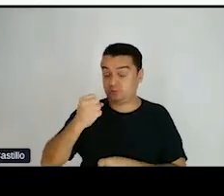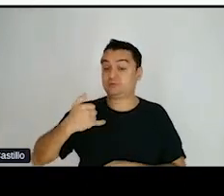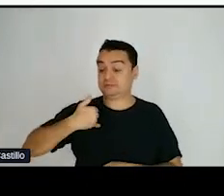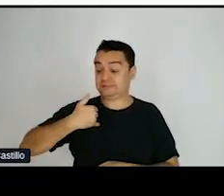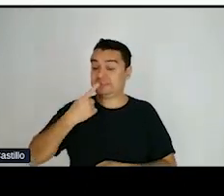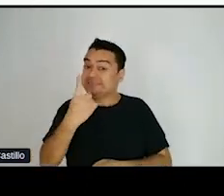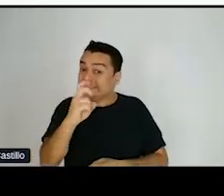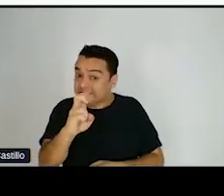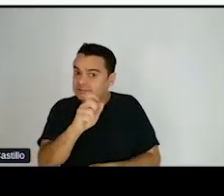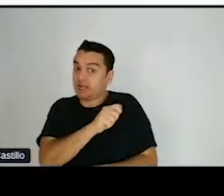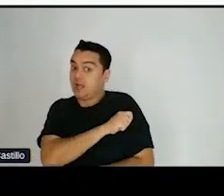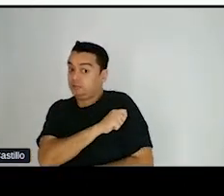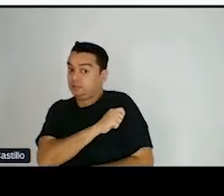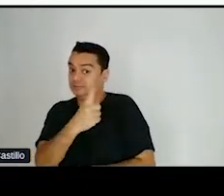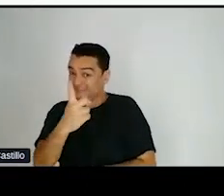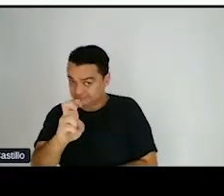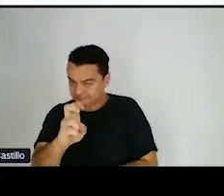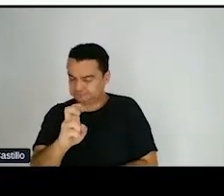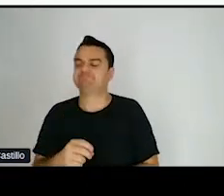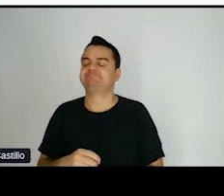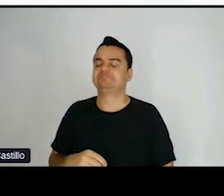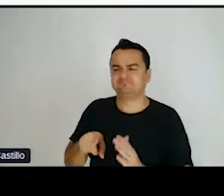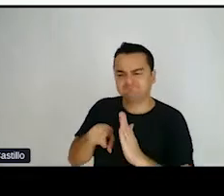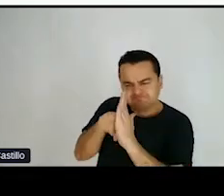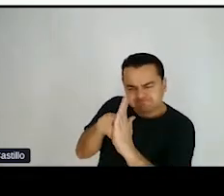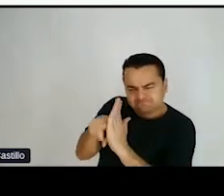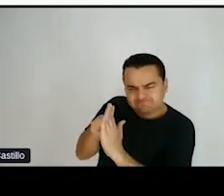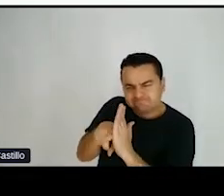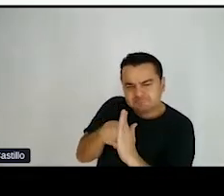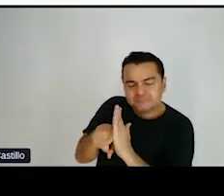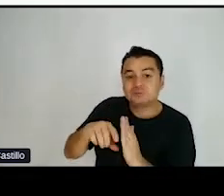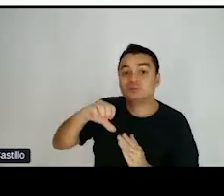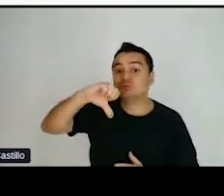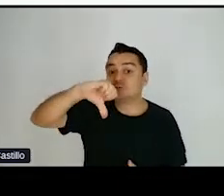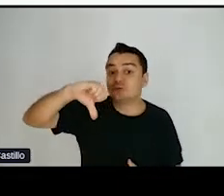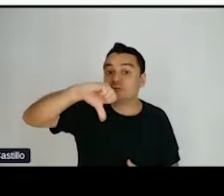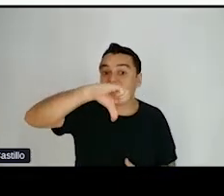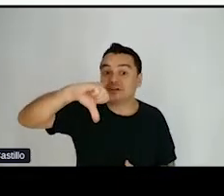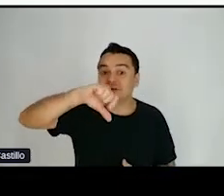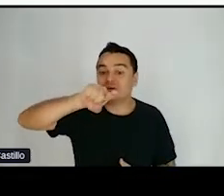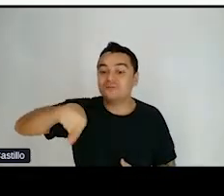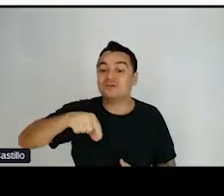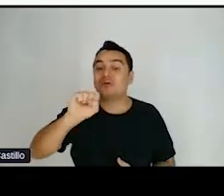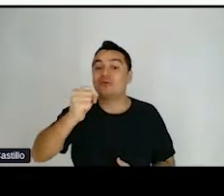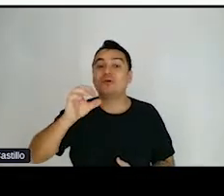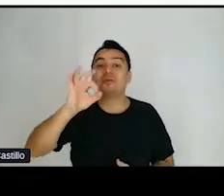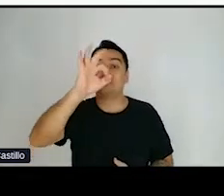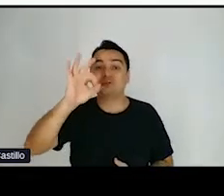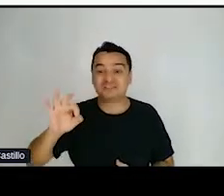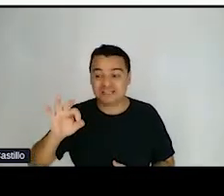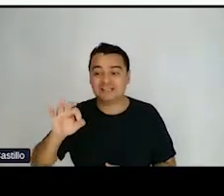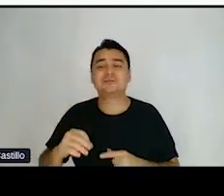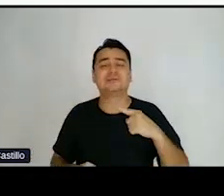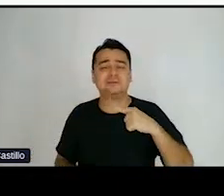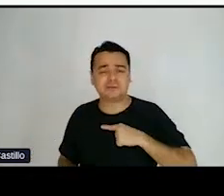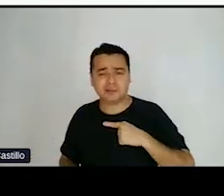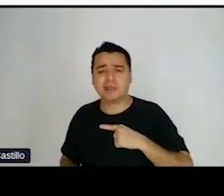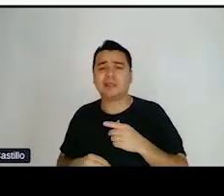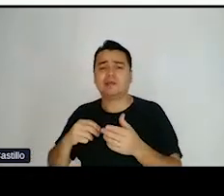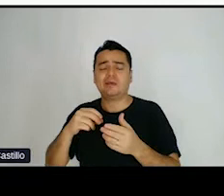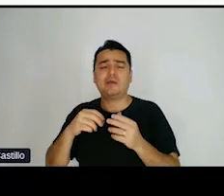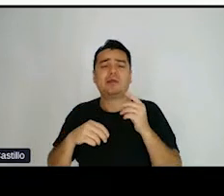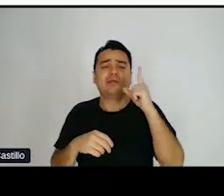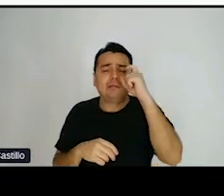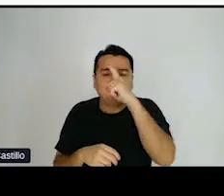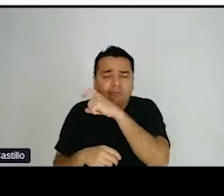os números mostram que 99,8% tiveram algum grau de dificuldade de leitura